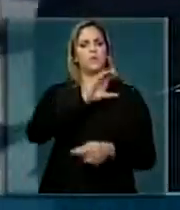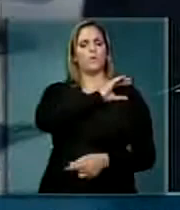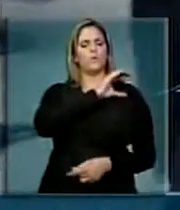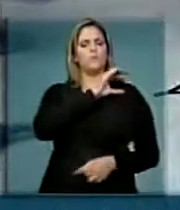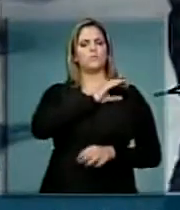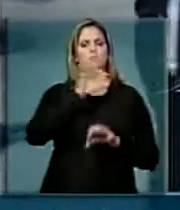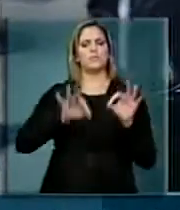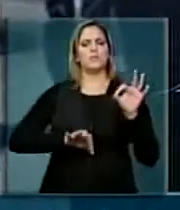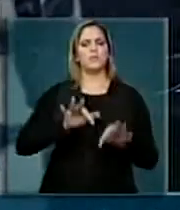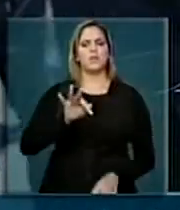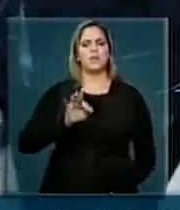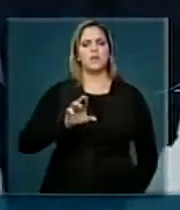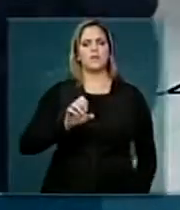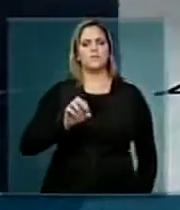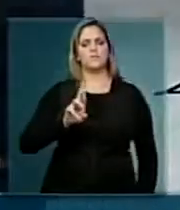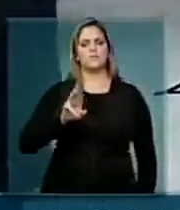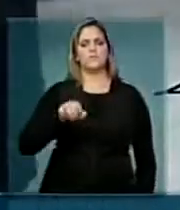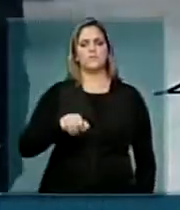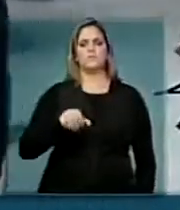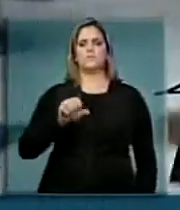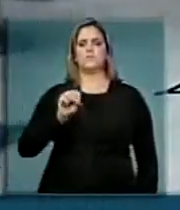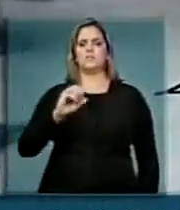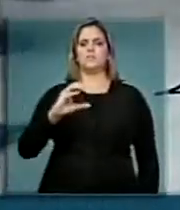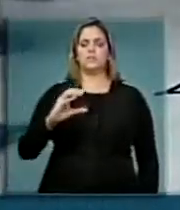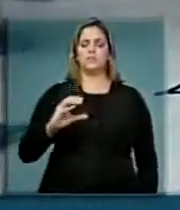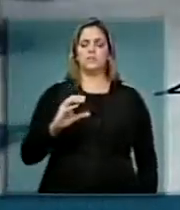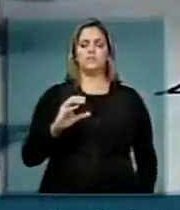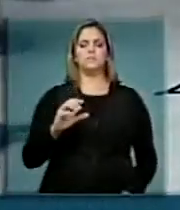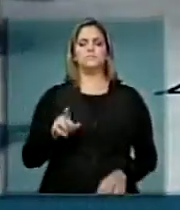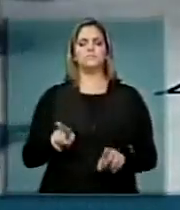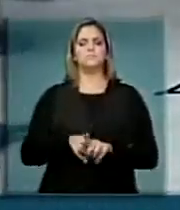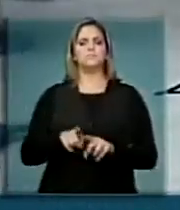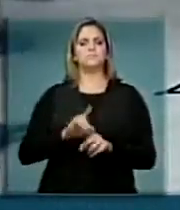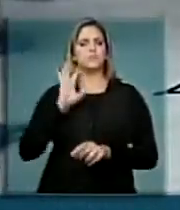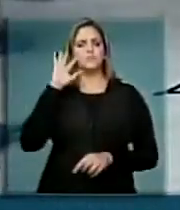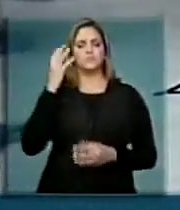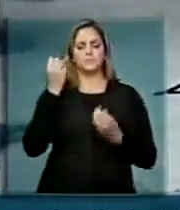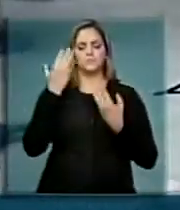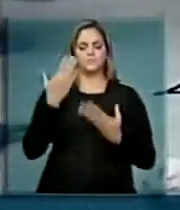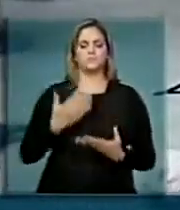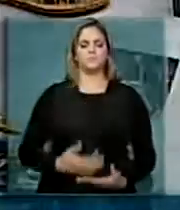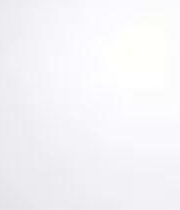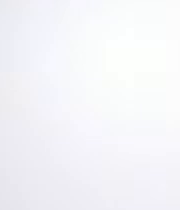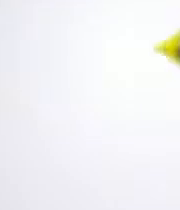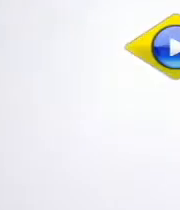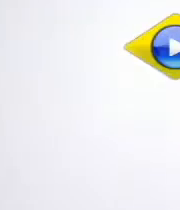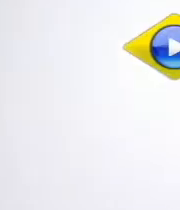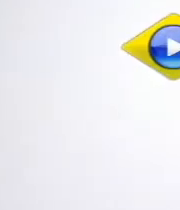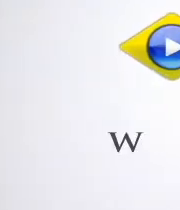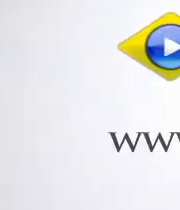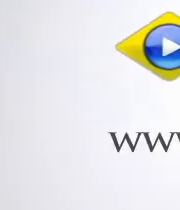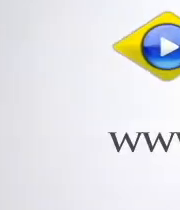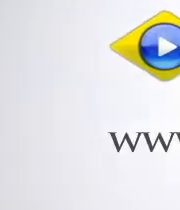do Fórum Parlamentar Catarinense, objetivando encontrarmos juntos uma solução. Muito obrigado. Com a palavra. Obrigado.